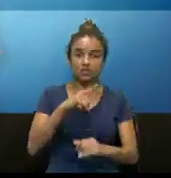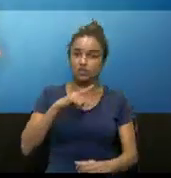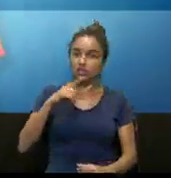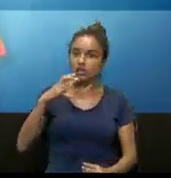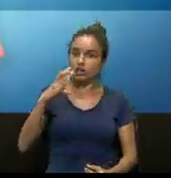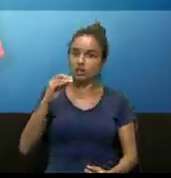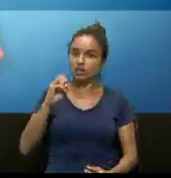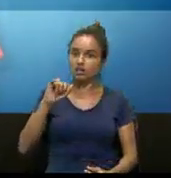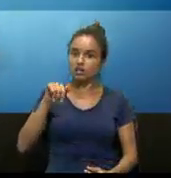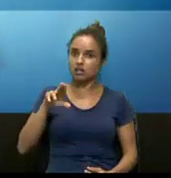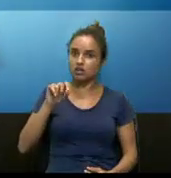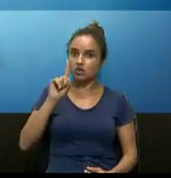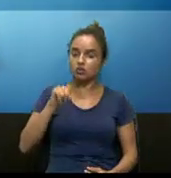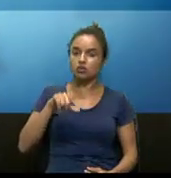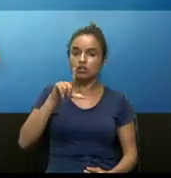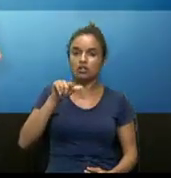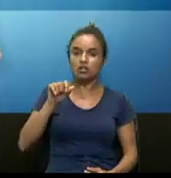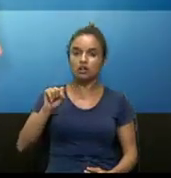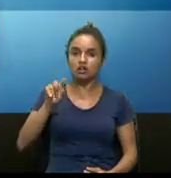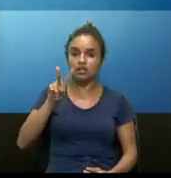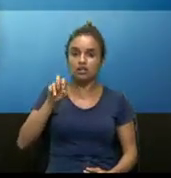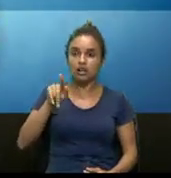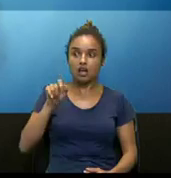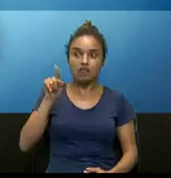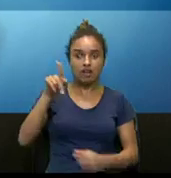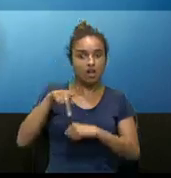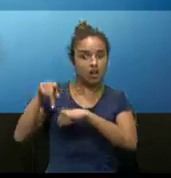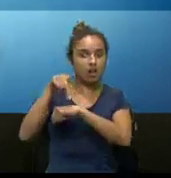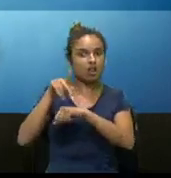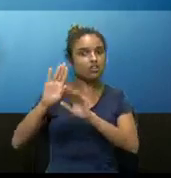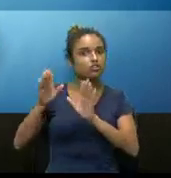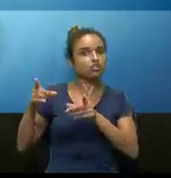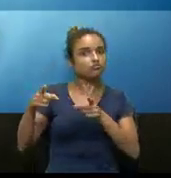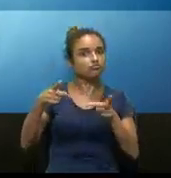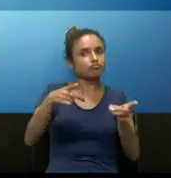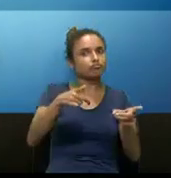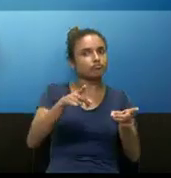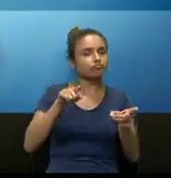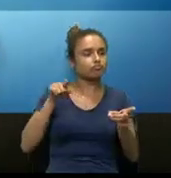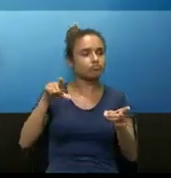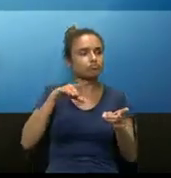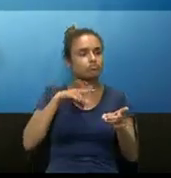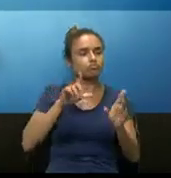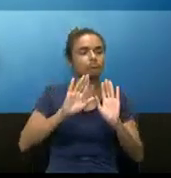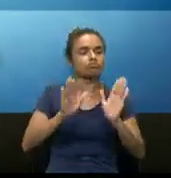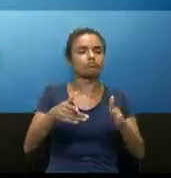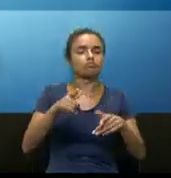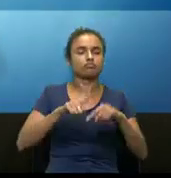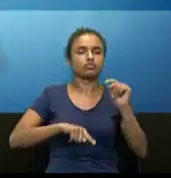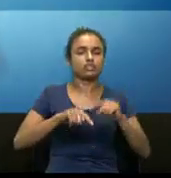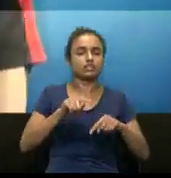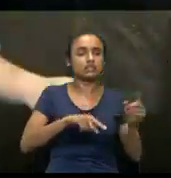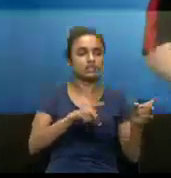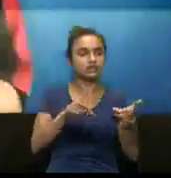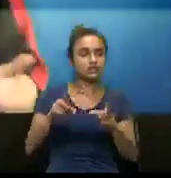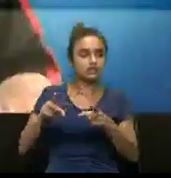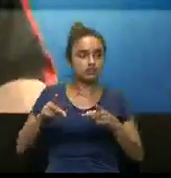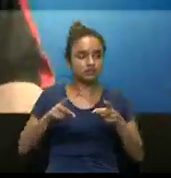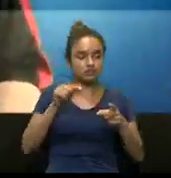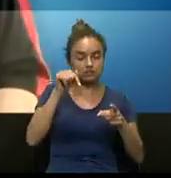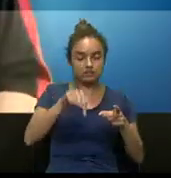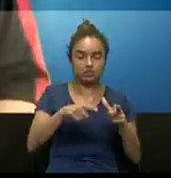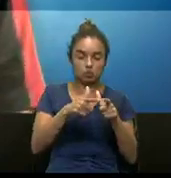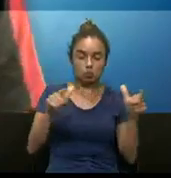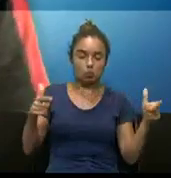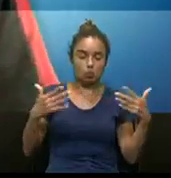Vegas também já trabalham com a nova moeda. E o número de estabelecimentos que aceitam bitcoins aumenta a cada dia. Quem não